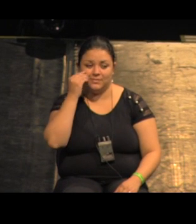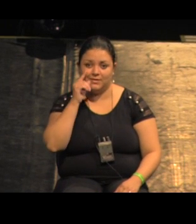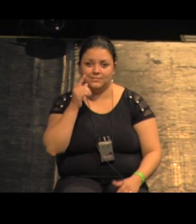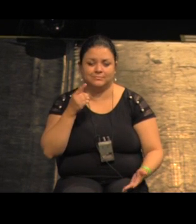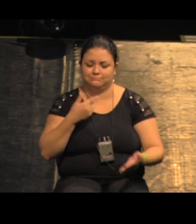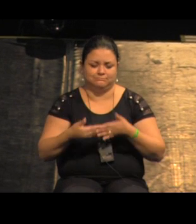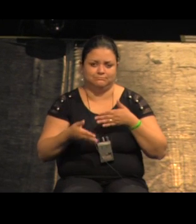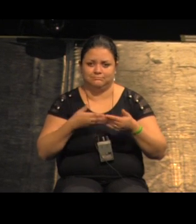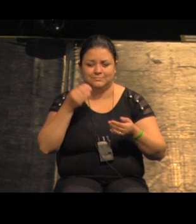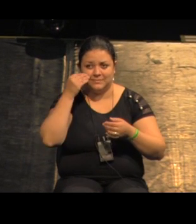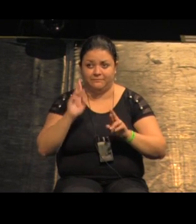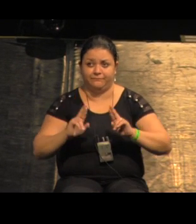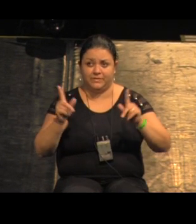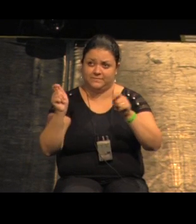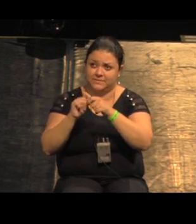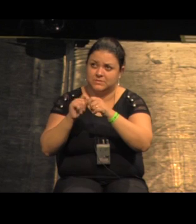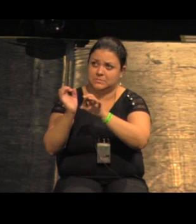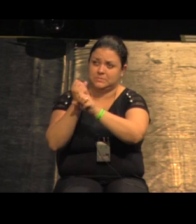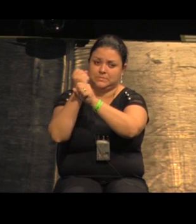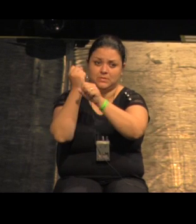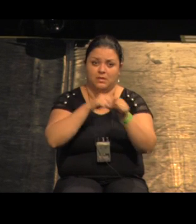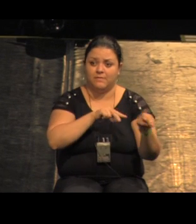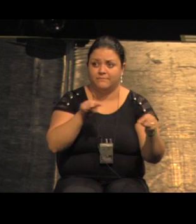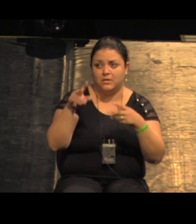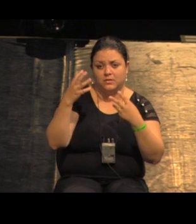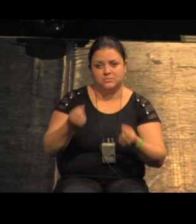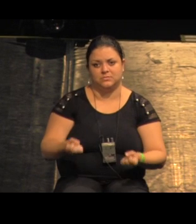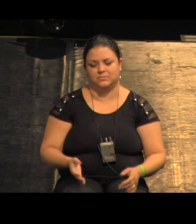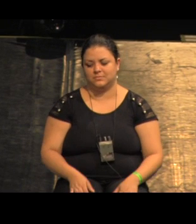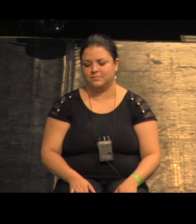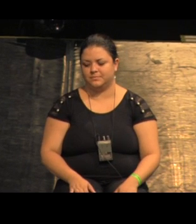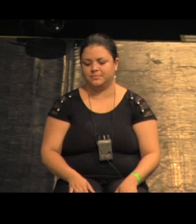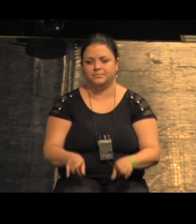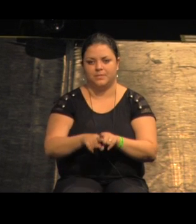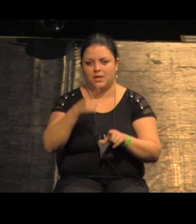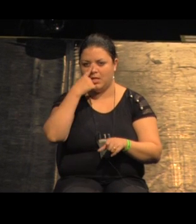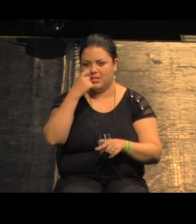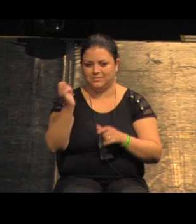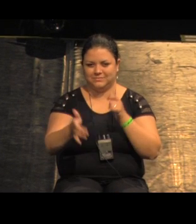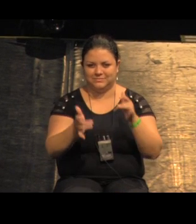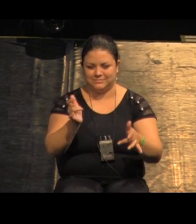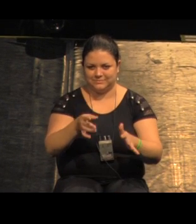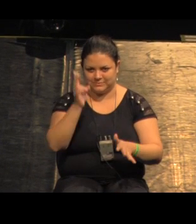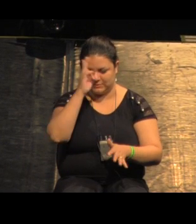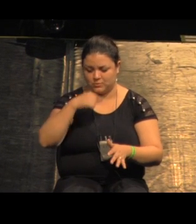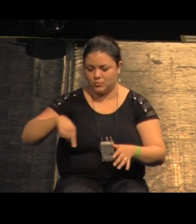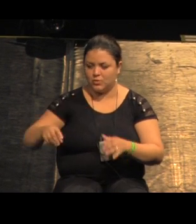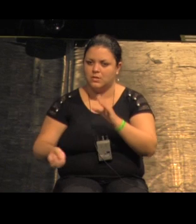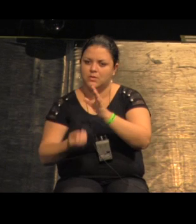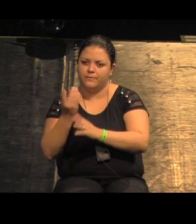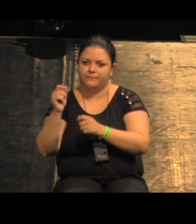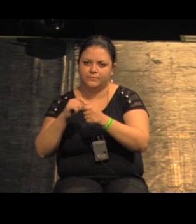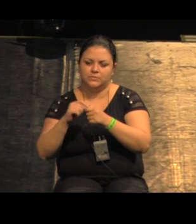a fazer diferente daquilo que a comunidade entende esse foi o caso a questão do lixo a gente criou novos